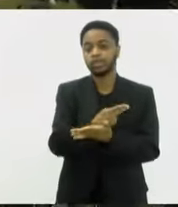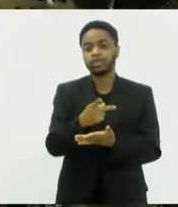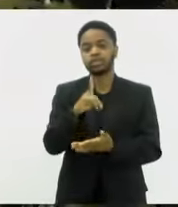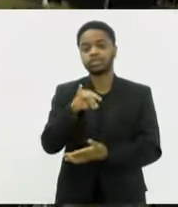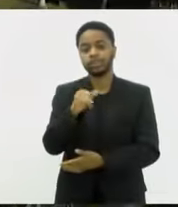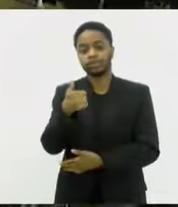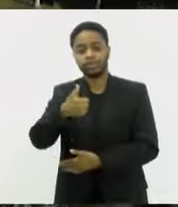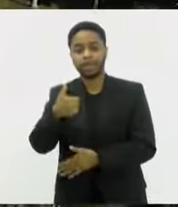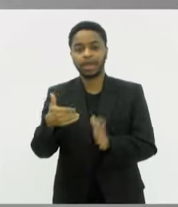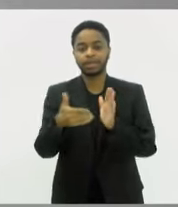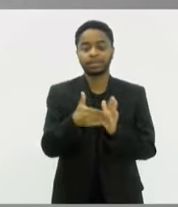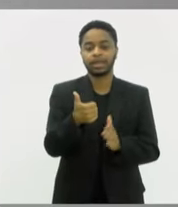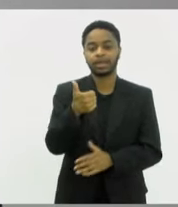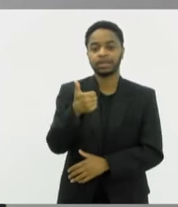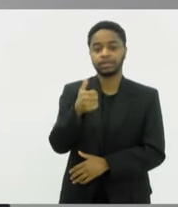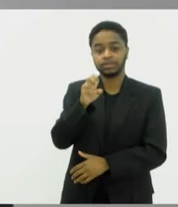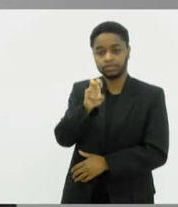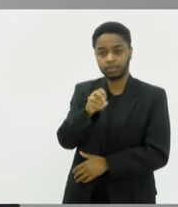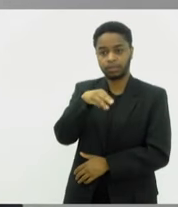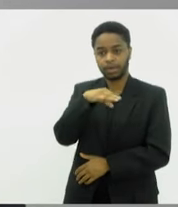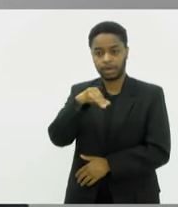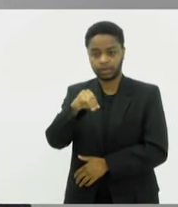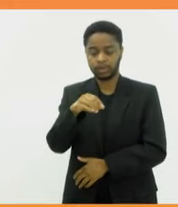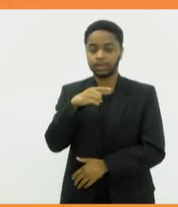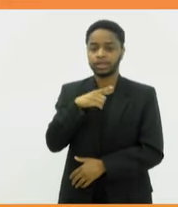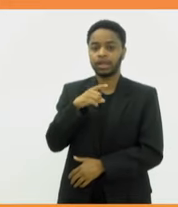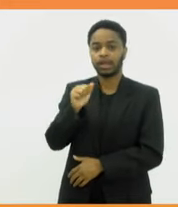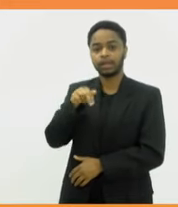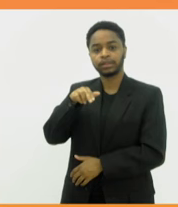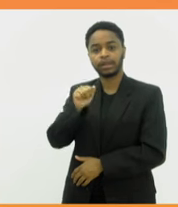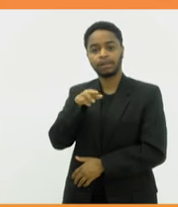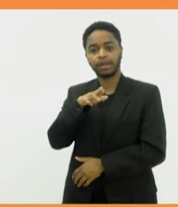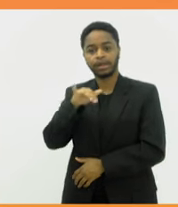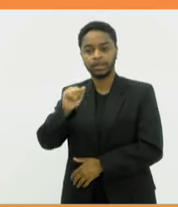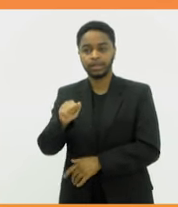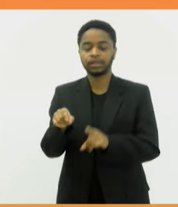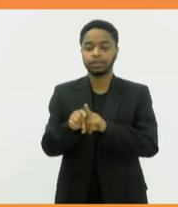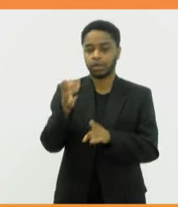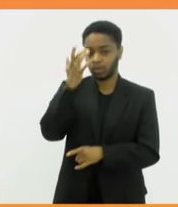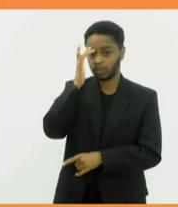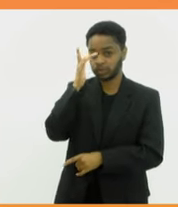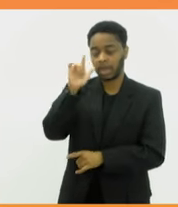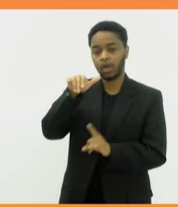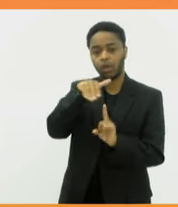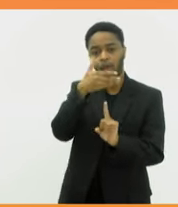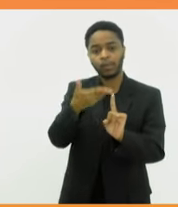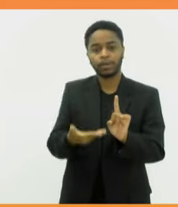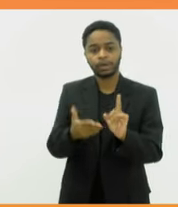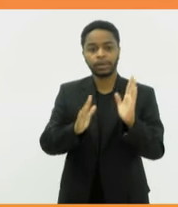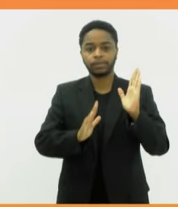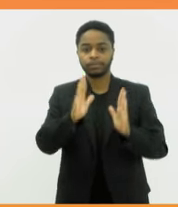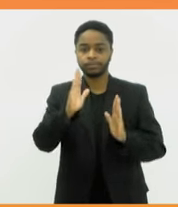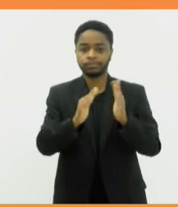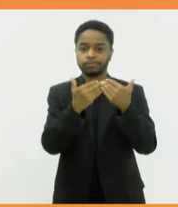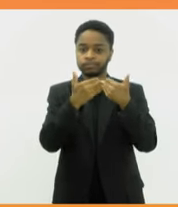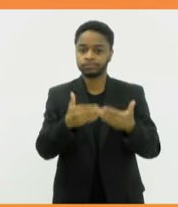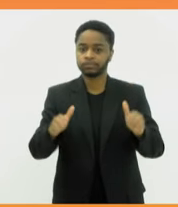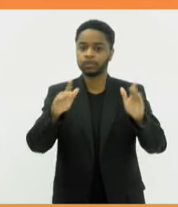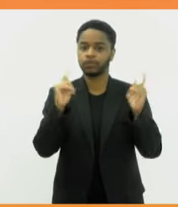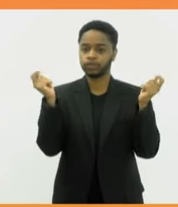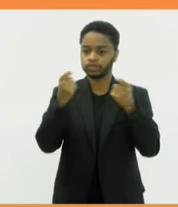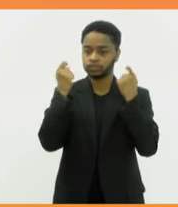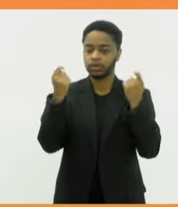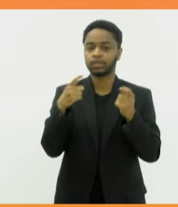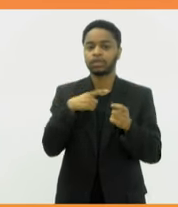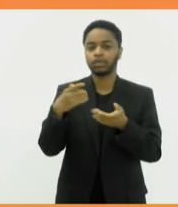maio no Palácio de Cristal As autoras Ana Maria Machado e Conceição Evaristo São as homenageadas da edição de estreia do festival Entre